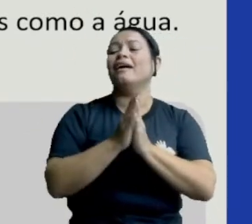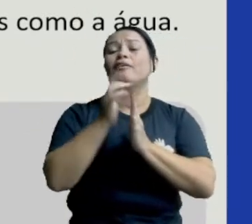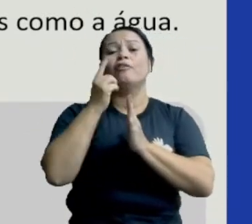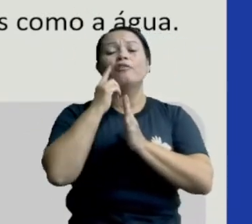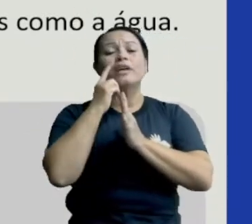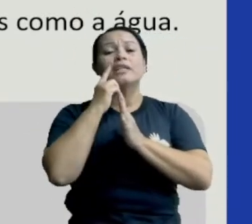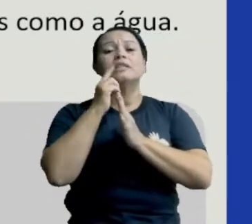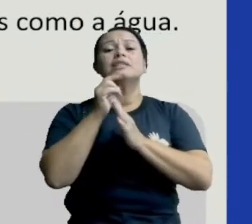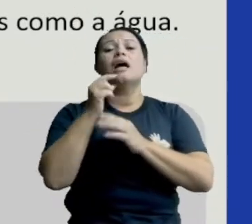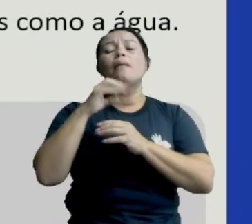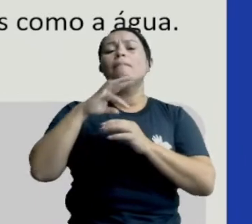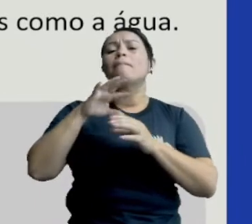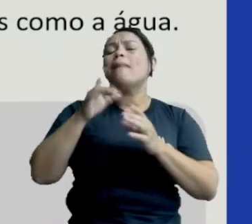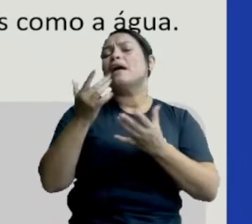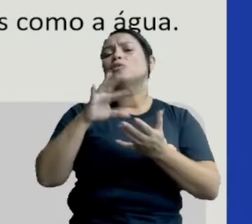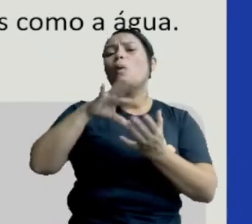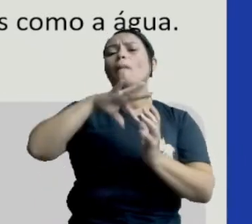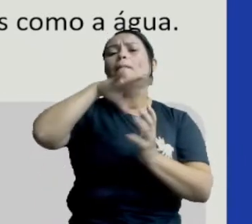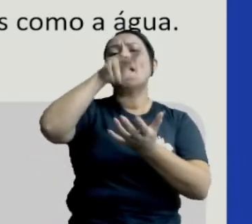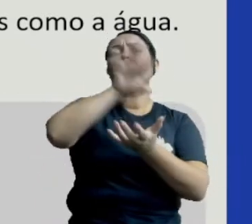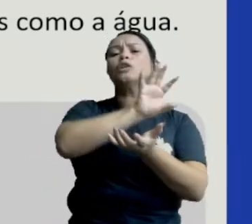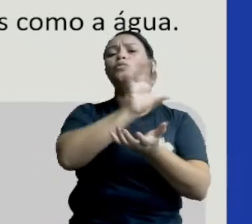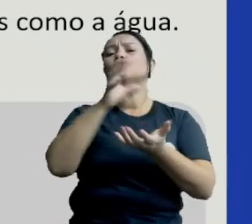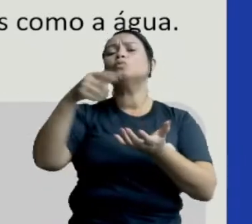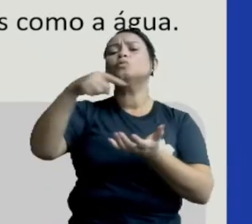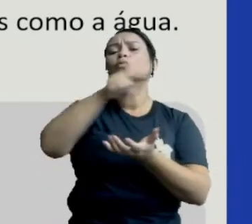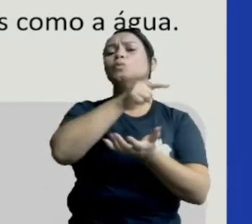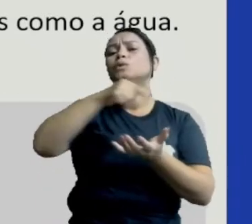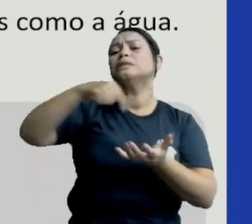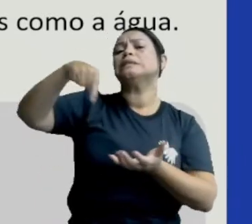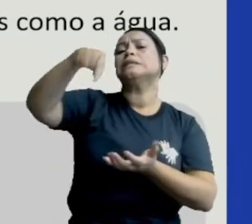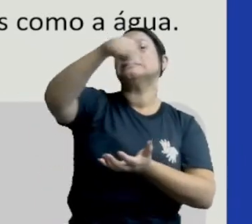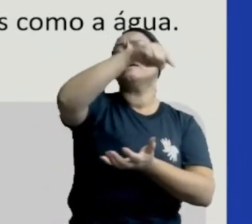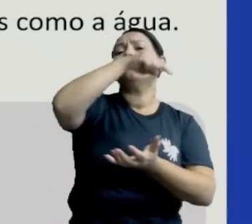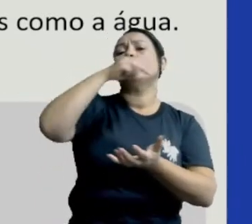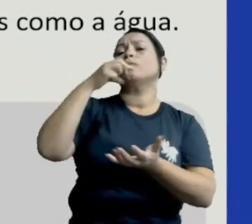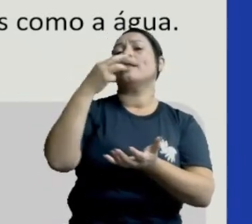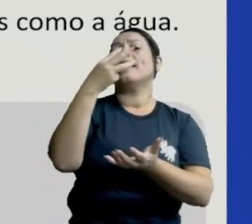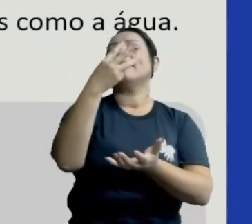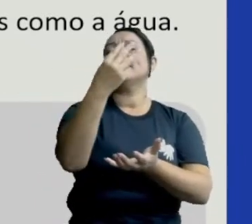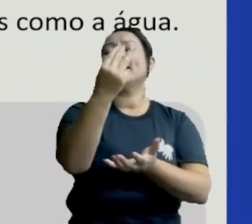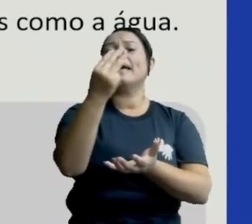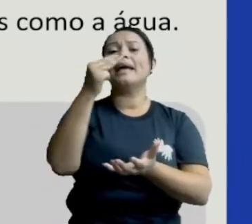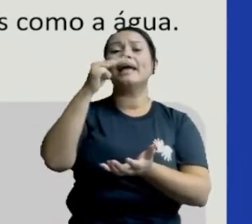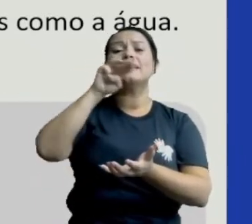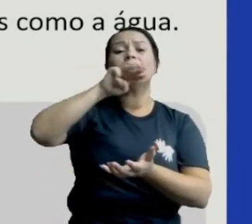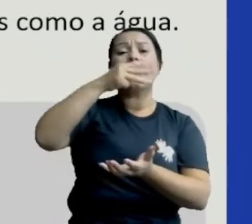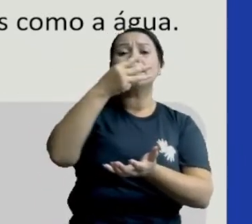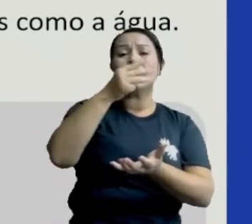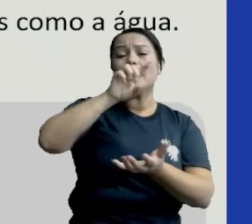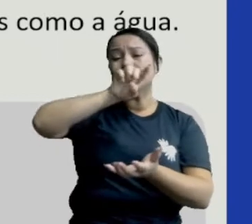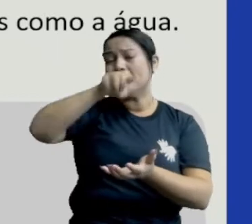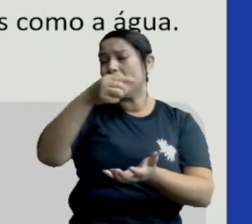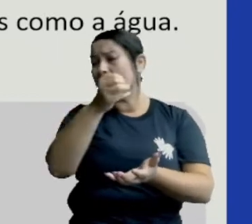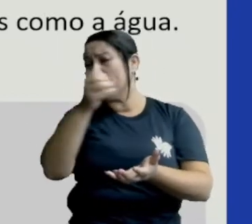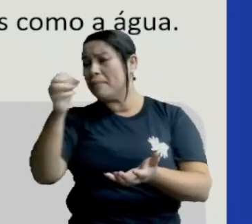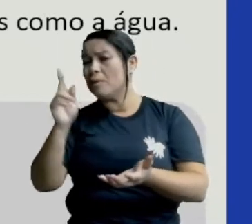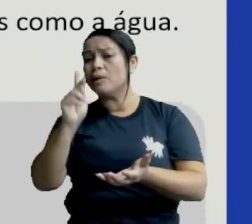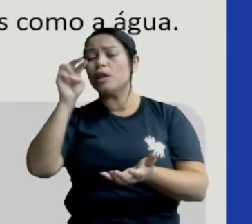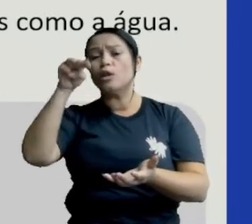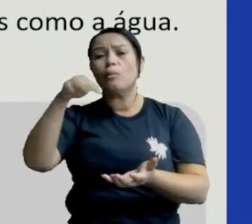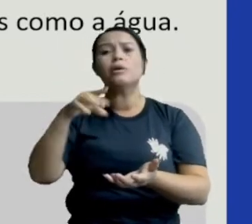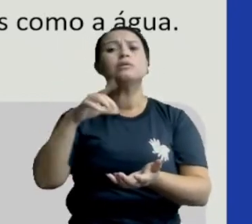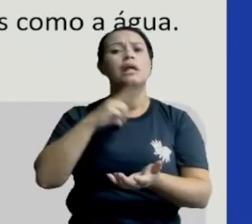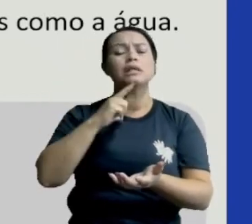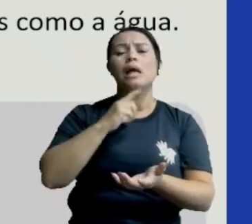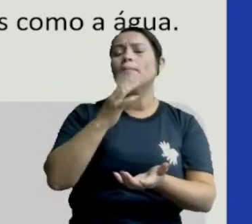Seu diâmetro mede por volta de 3.000 quilômetros e possui um oitavo da nossa